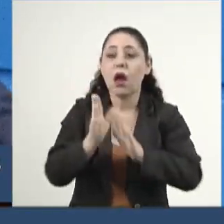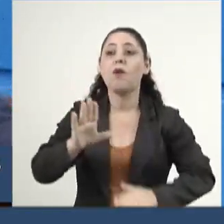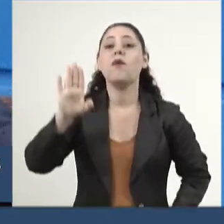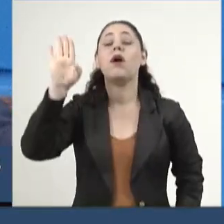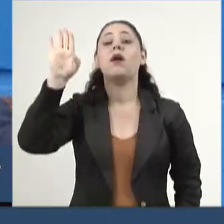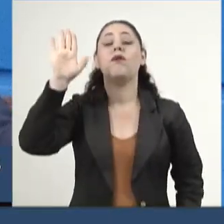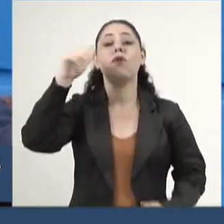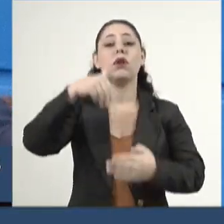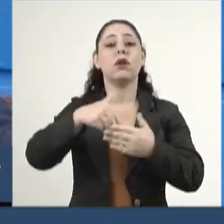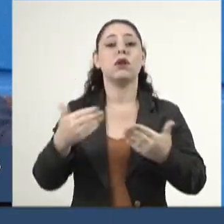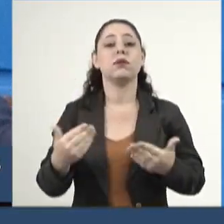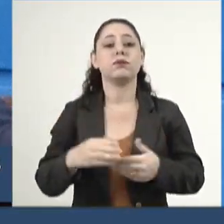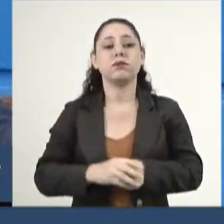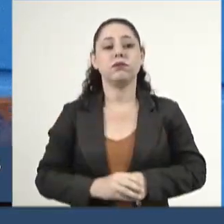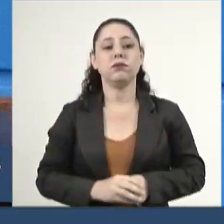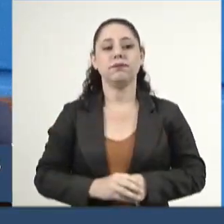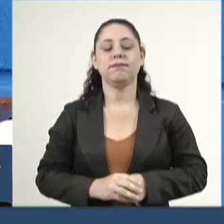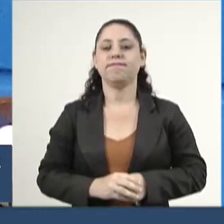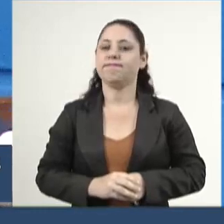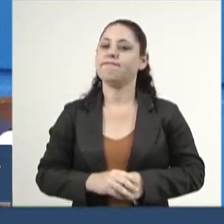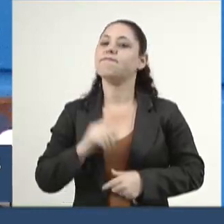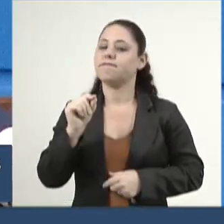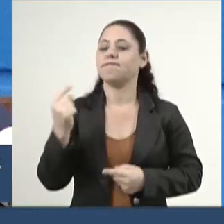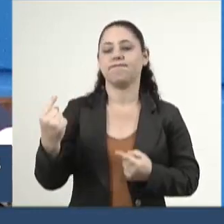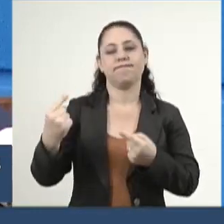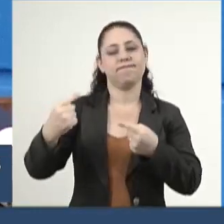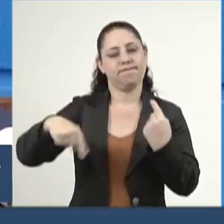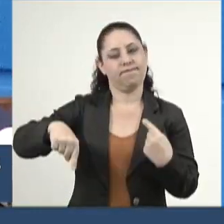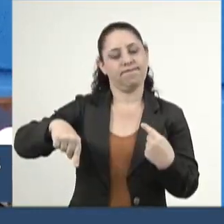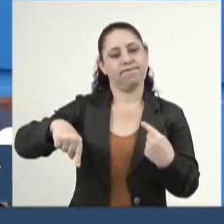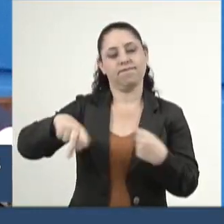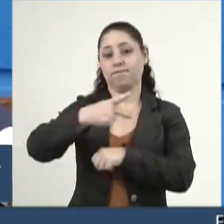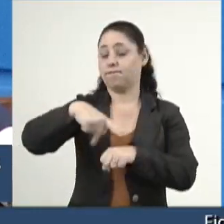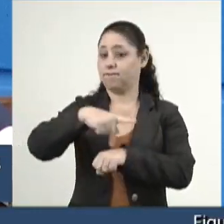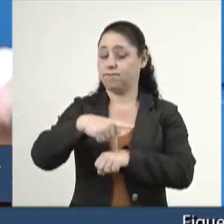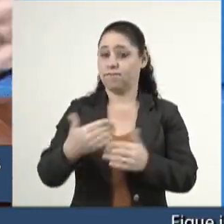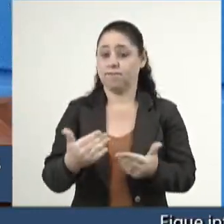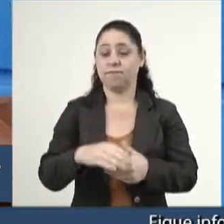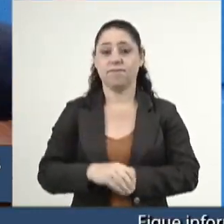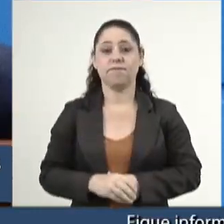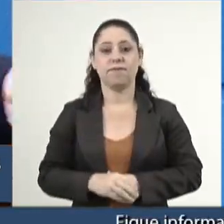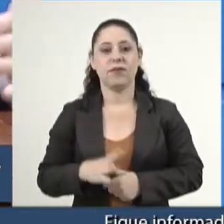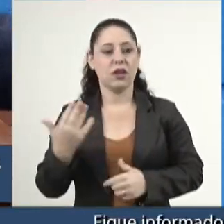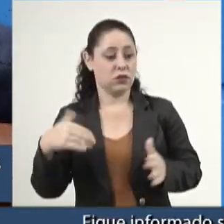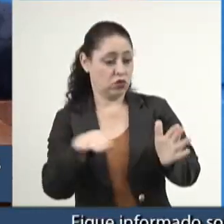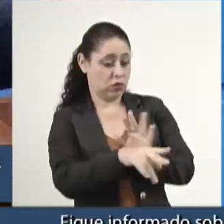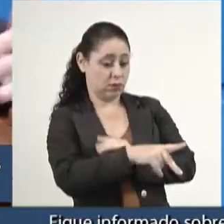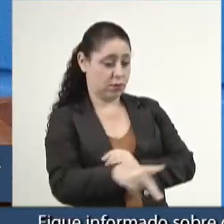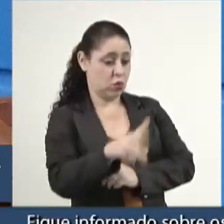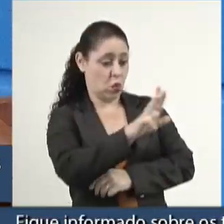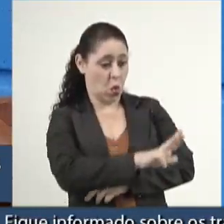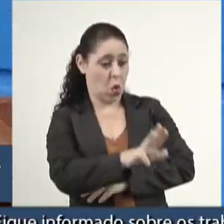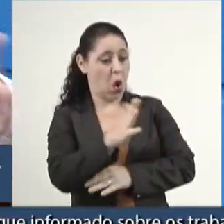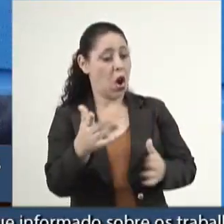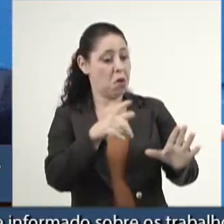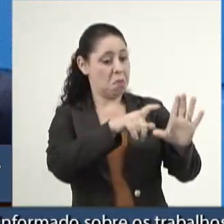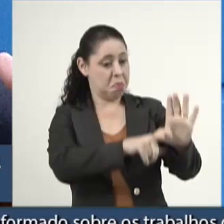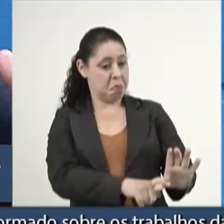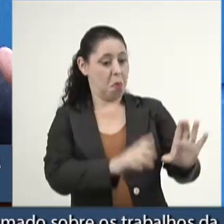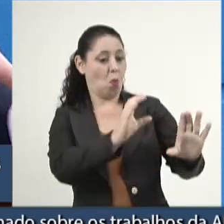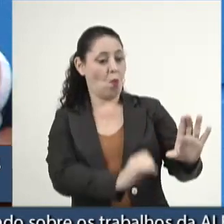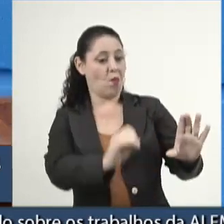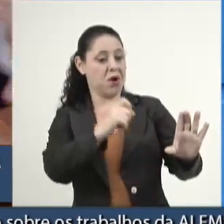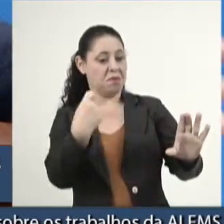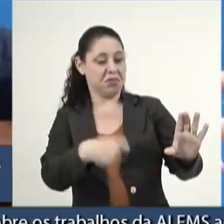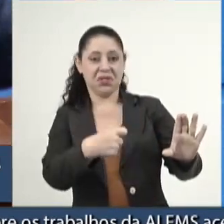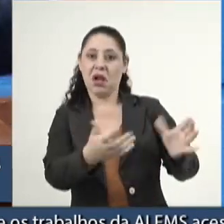eleitoral. Isso é jogar contra o Brasil. Aí chega para o presidente Lula e fala déficit zero,